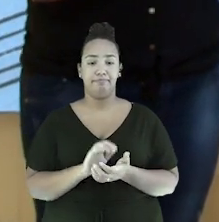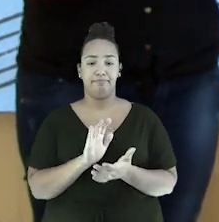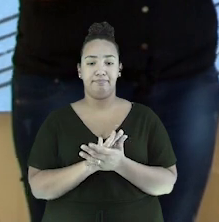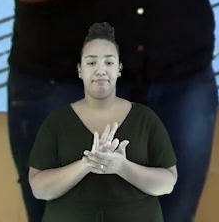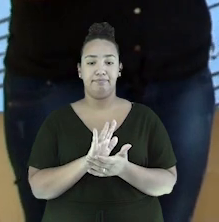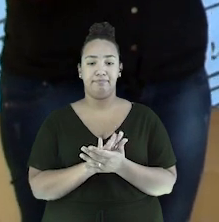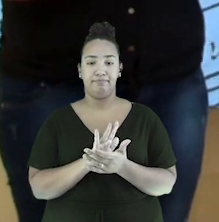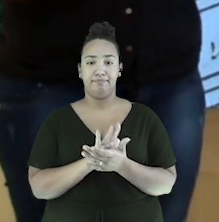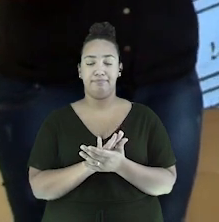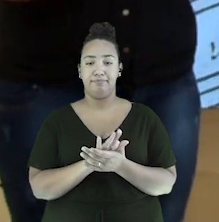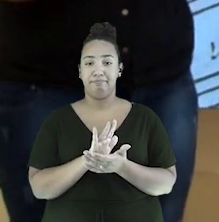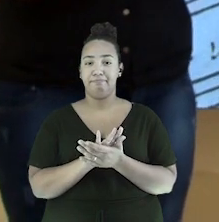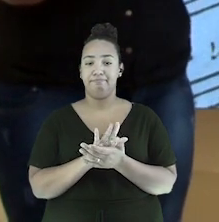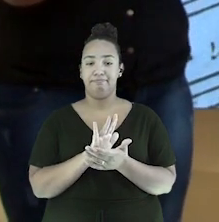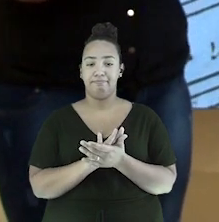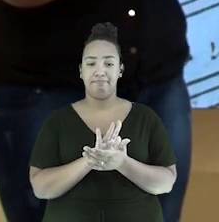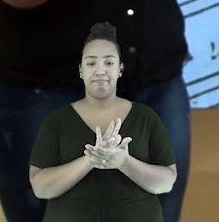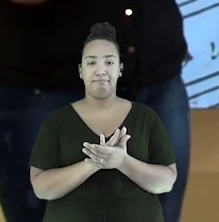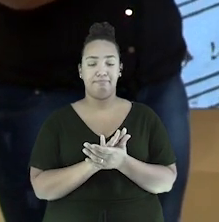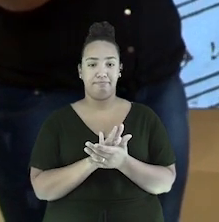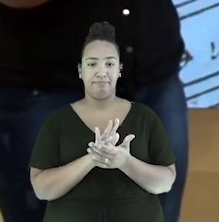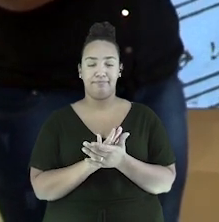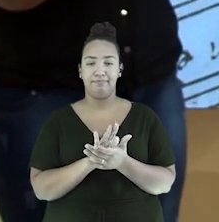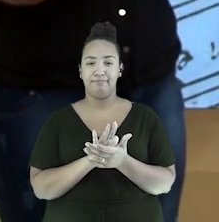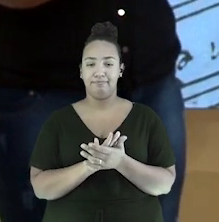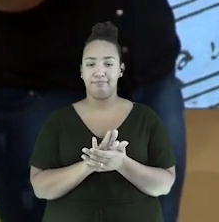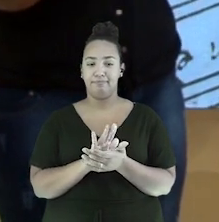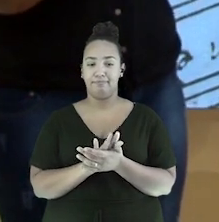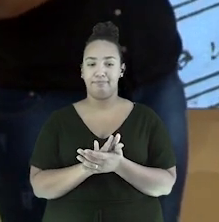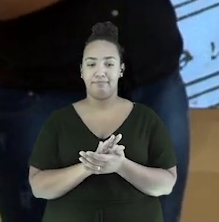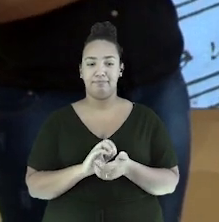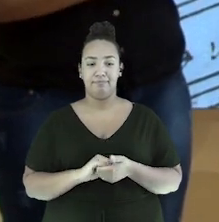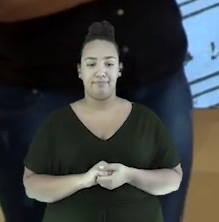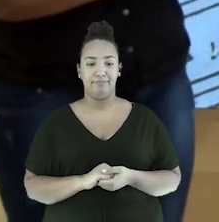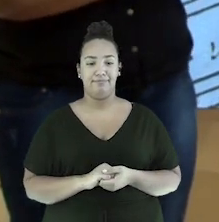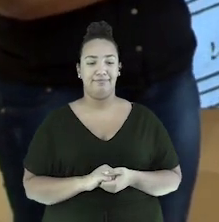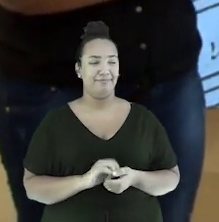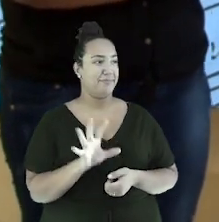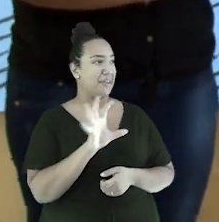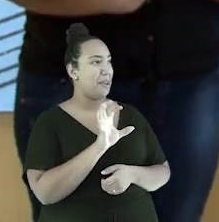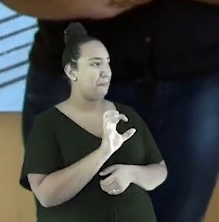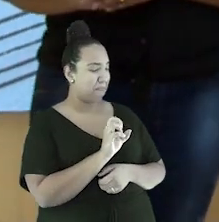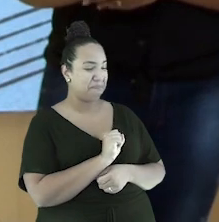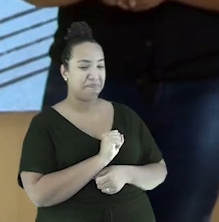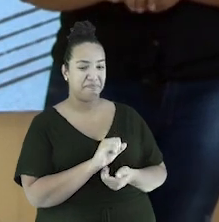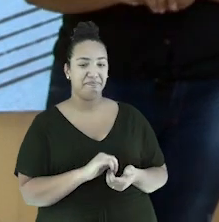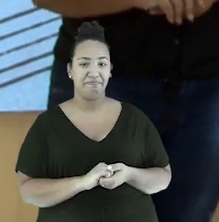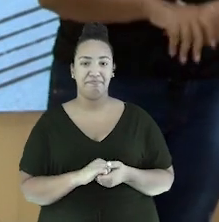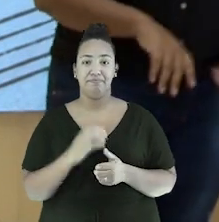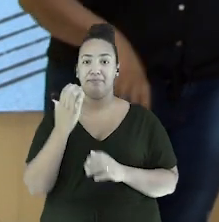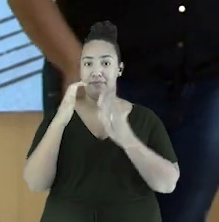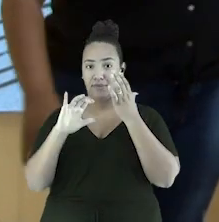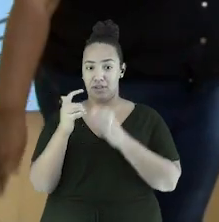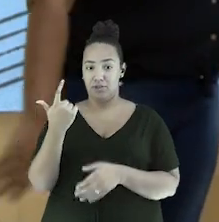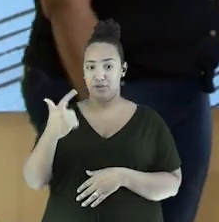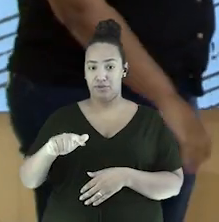Batata, batata, batata, batata, batata. Adorei! Isso! Então vamos cantar de novo? Vamos! Então